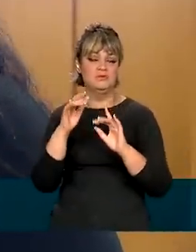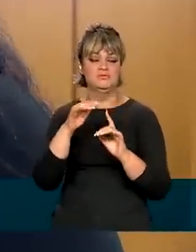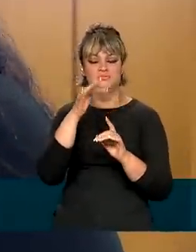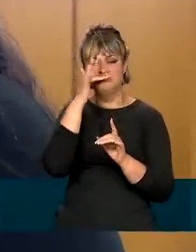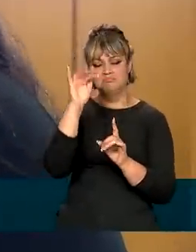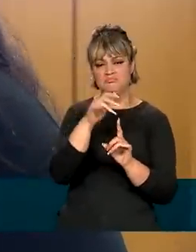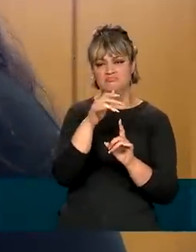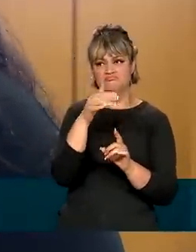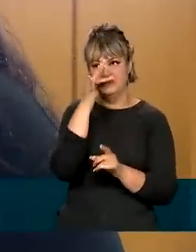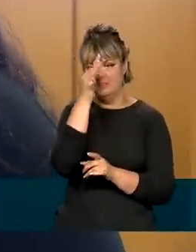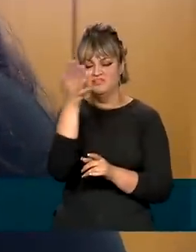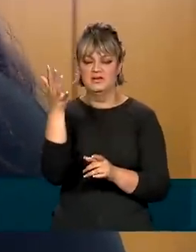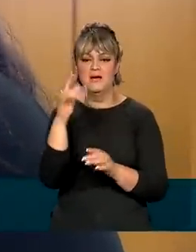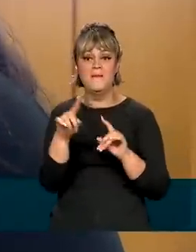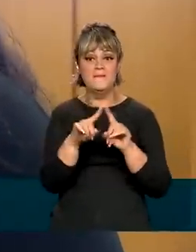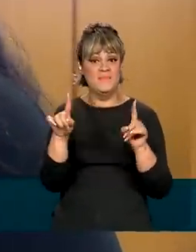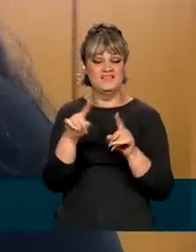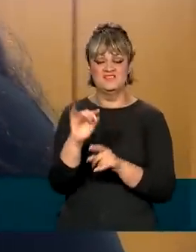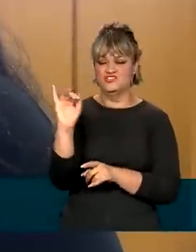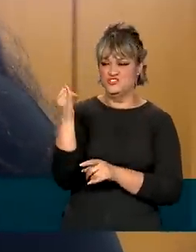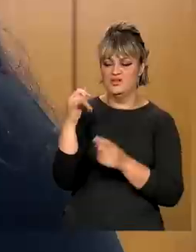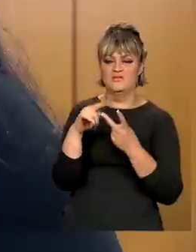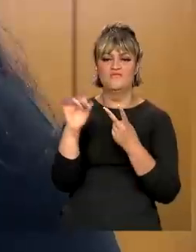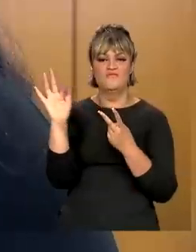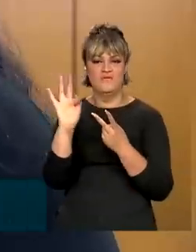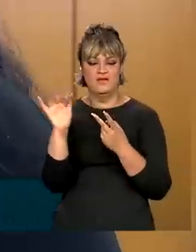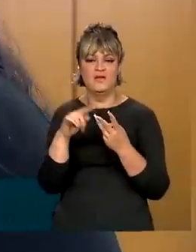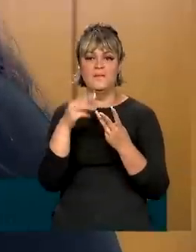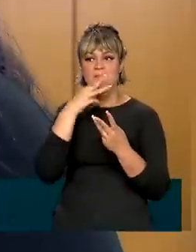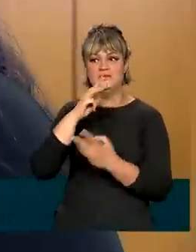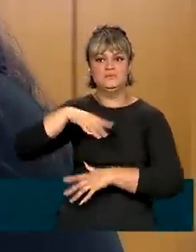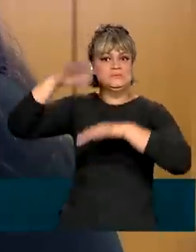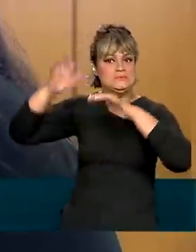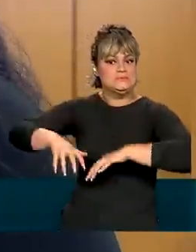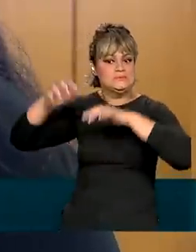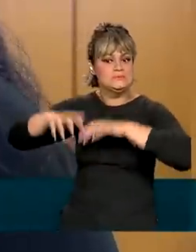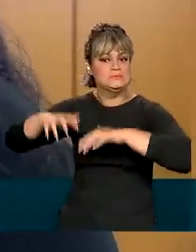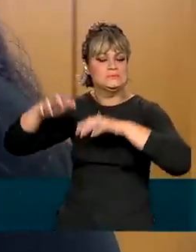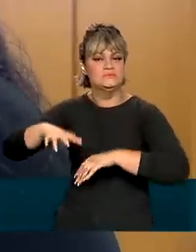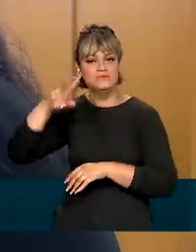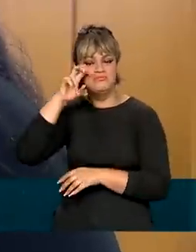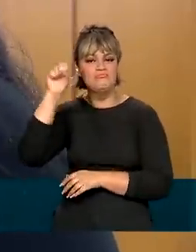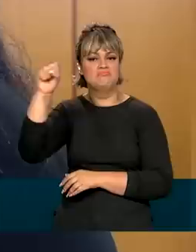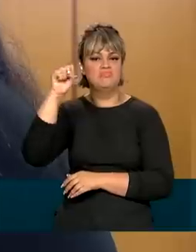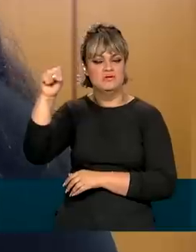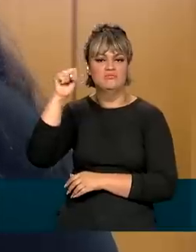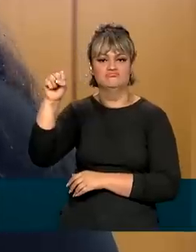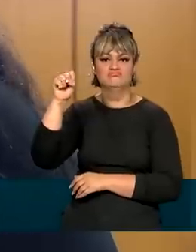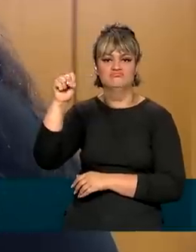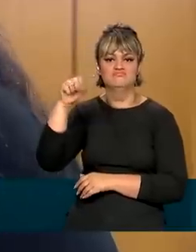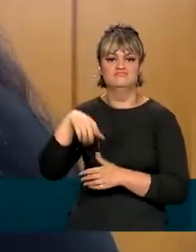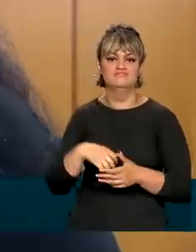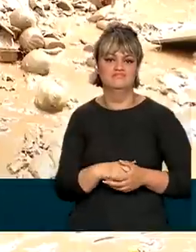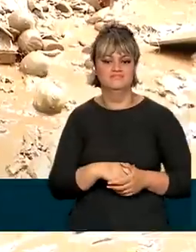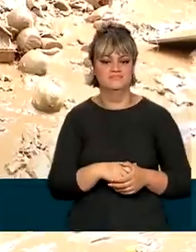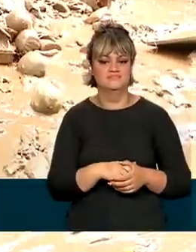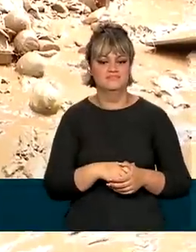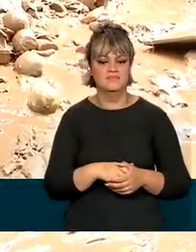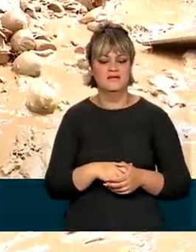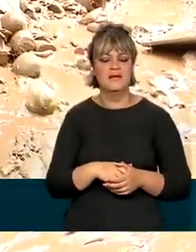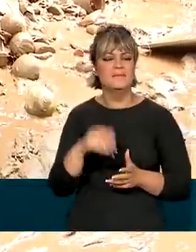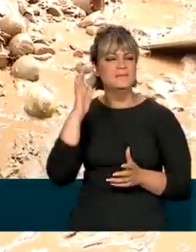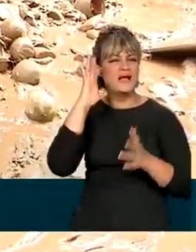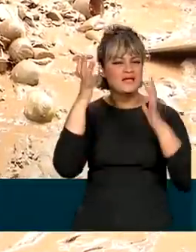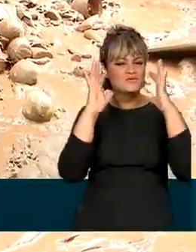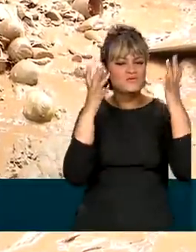partir de dezembro, janeiro, fevereiro e março, as chuvas tendem a ser mais abundantes com volumes mais significativos. Para